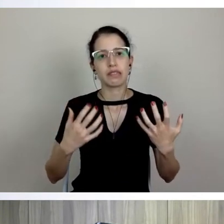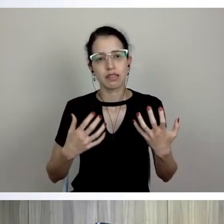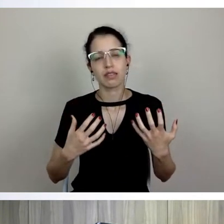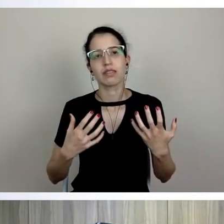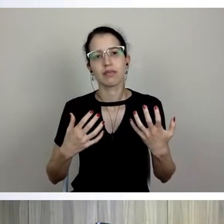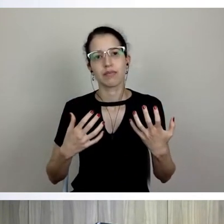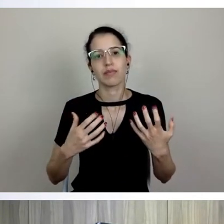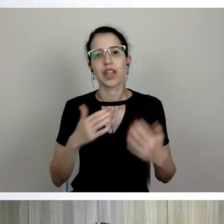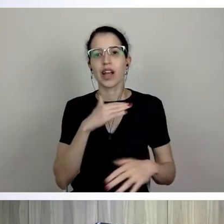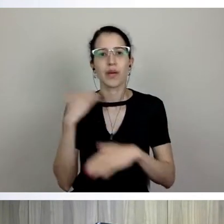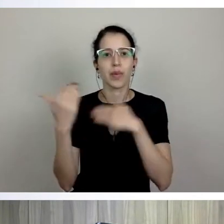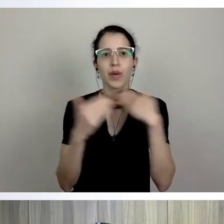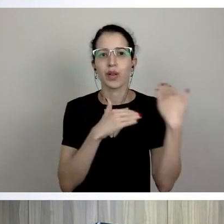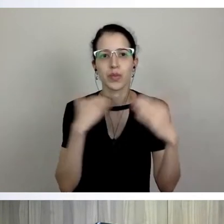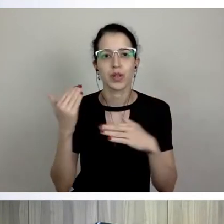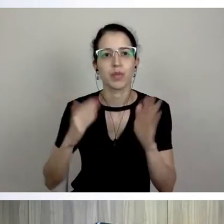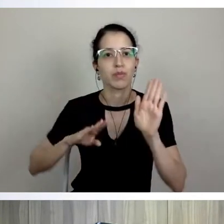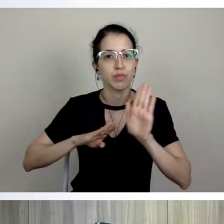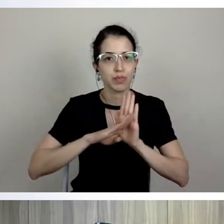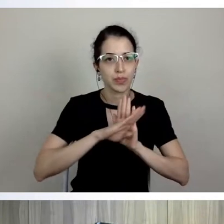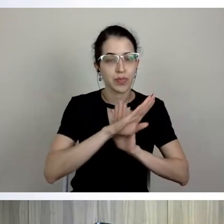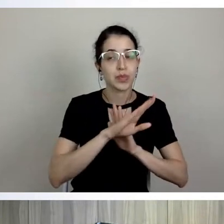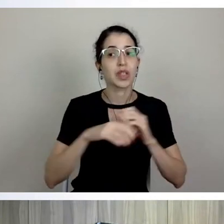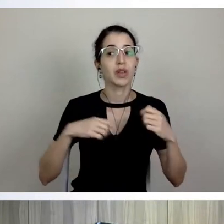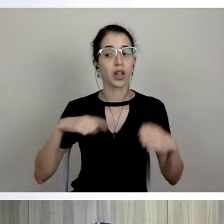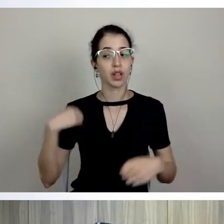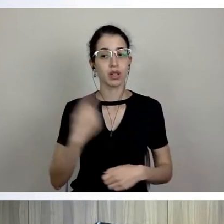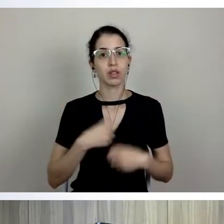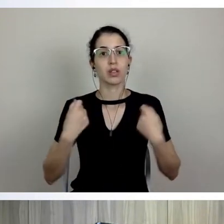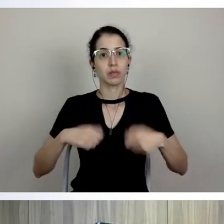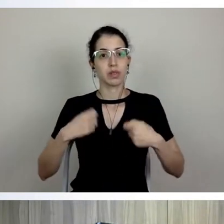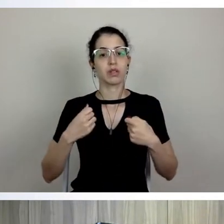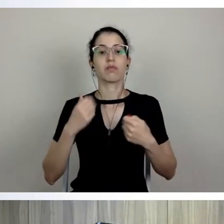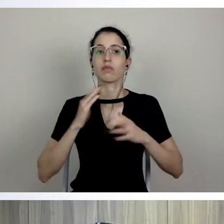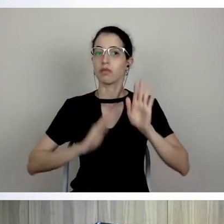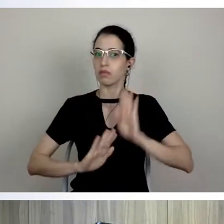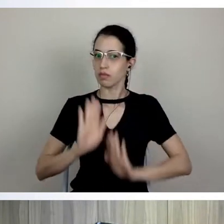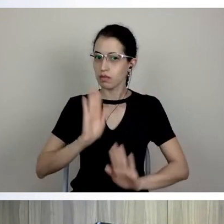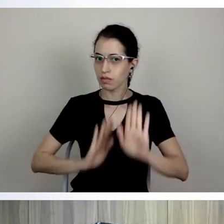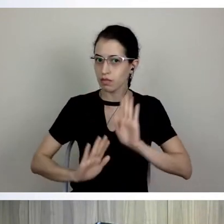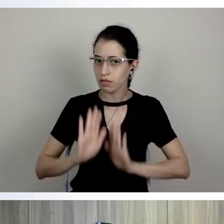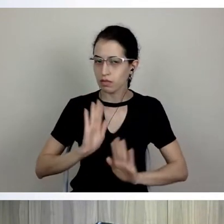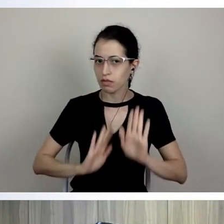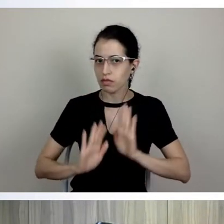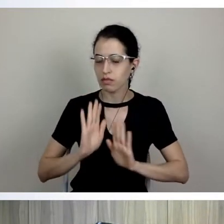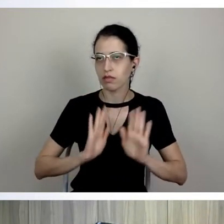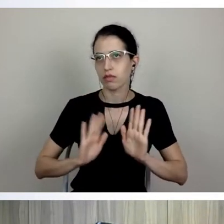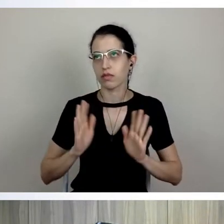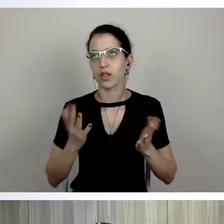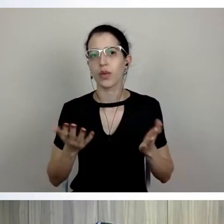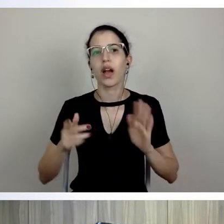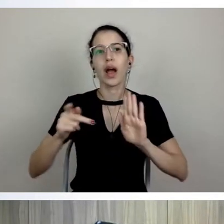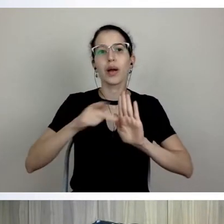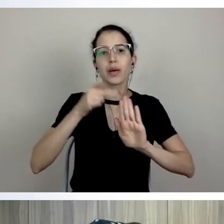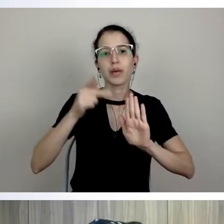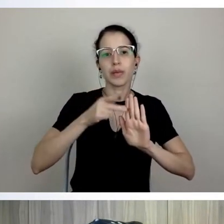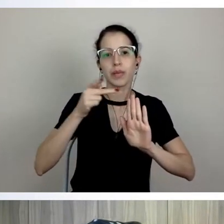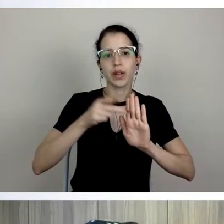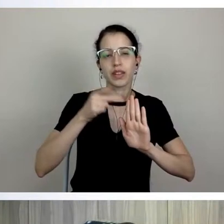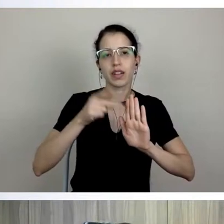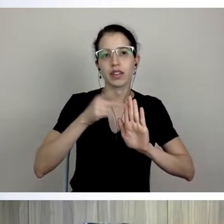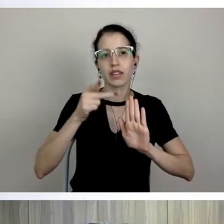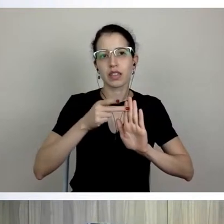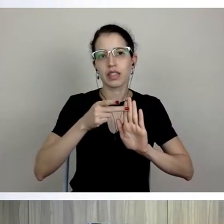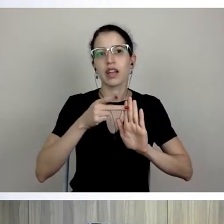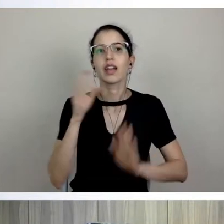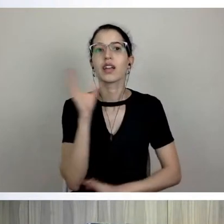um certo cuidado, então, feito uma série de cuidados que está ali colocado, então essa portaria ela foi colocada